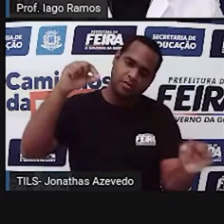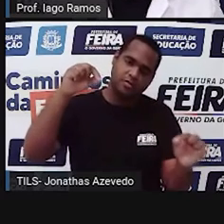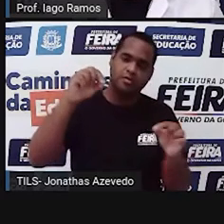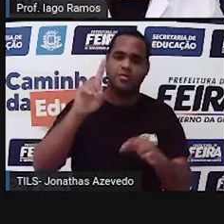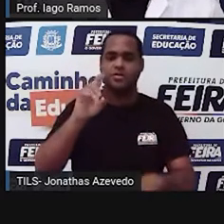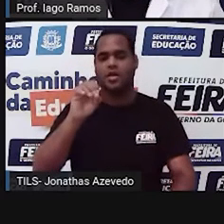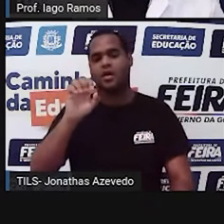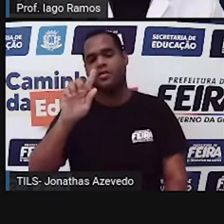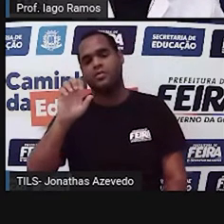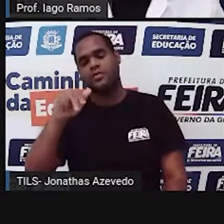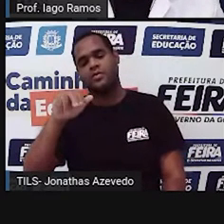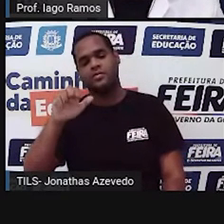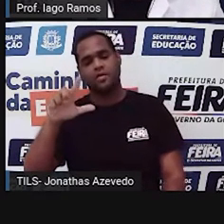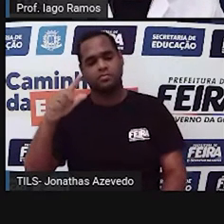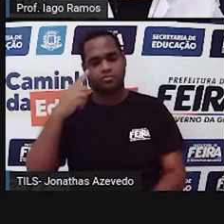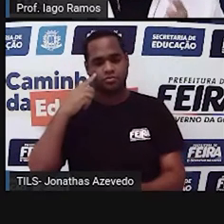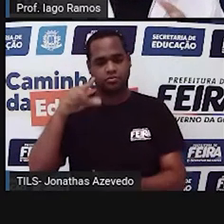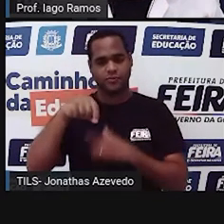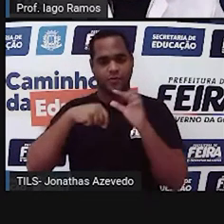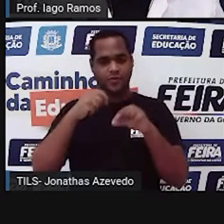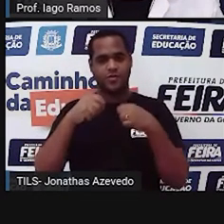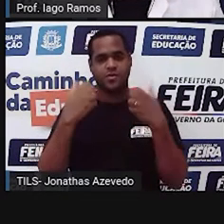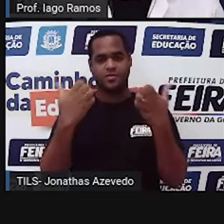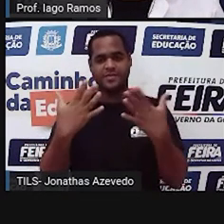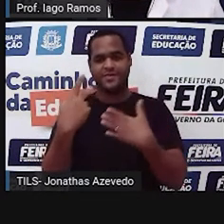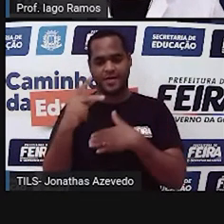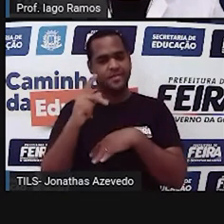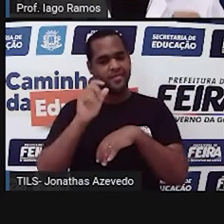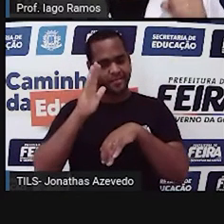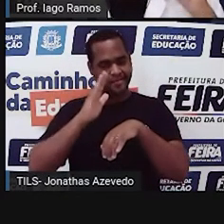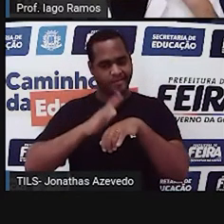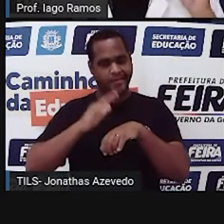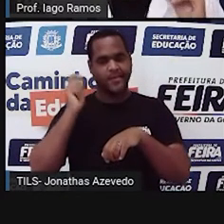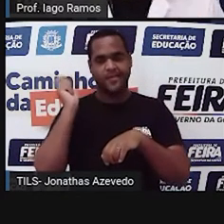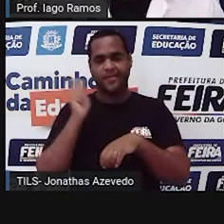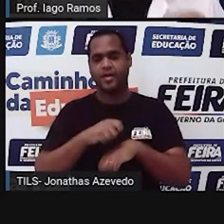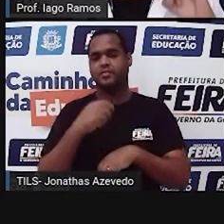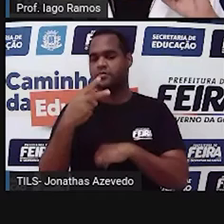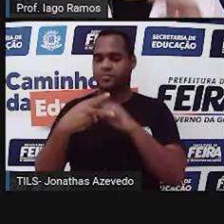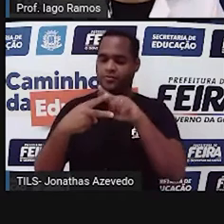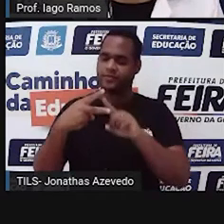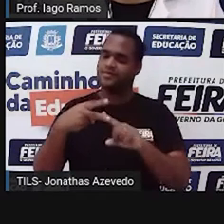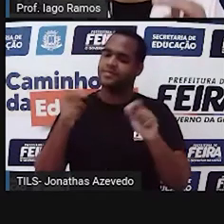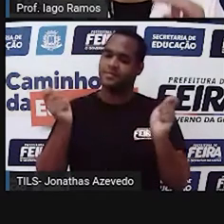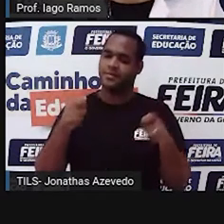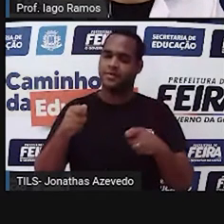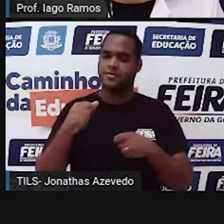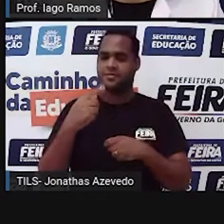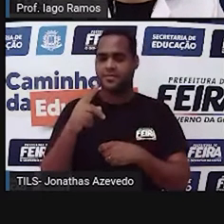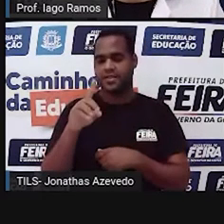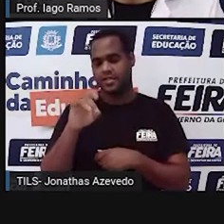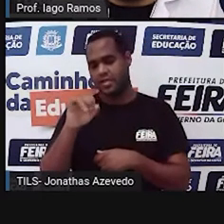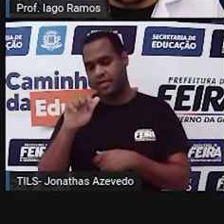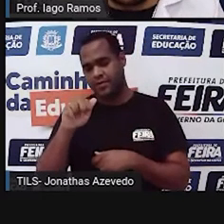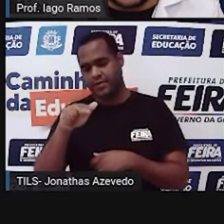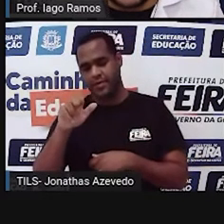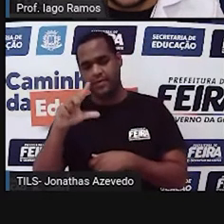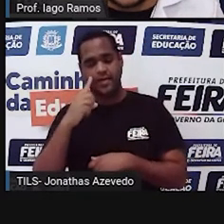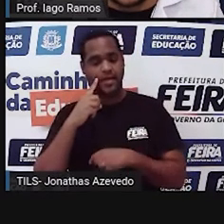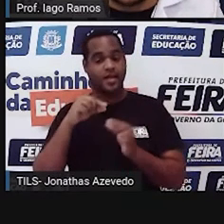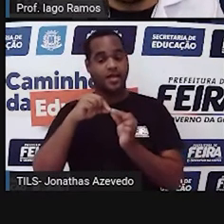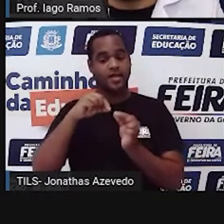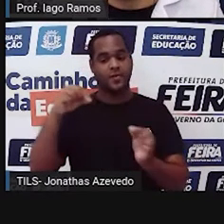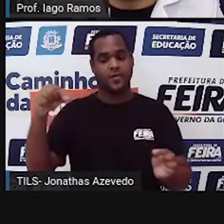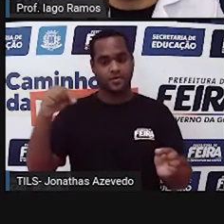diagonal. Então, escolhe uma, porque dá para você fazer duas, tá bom? E faz essa diagonal aí com a régua,